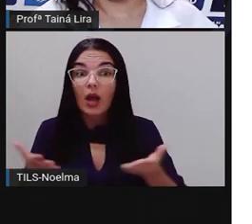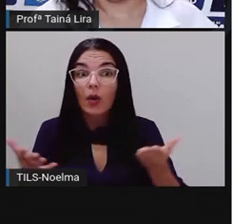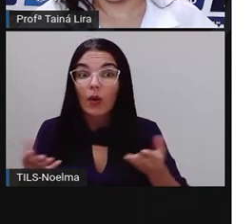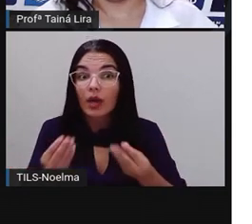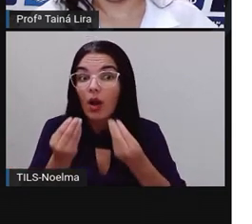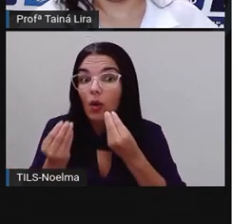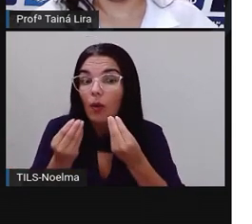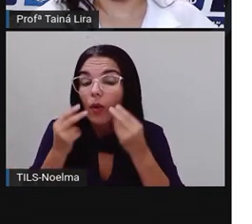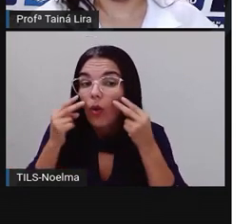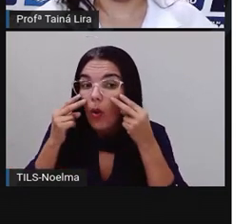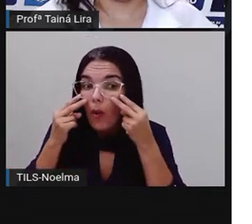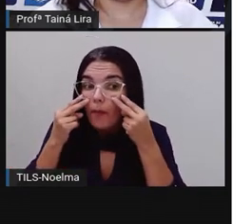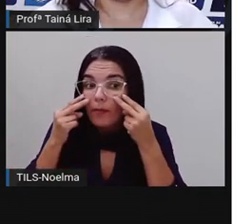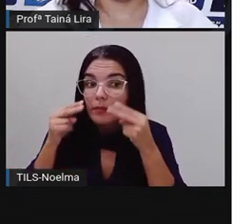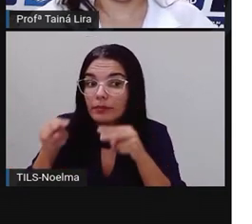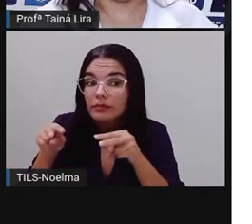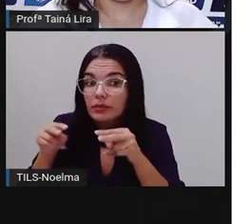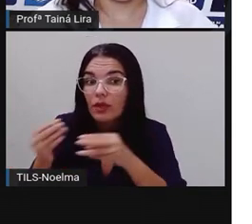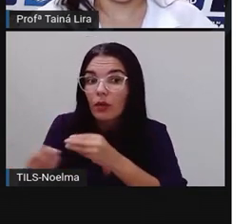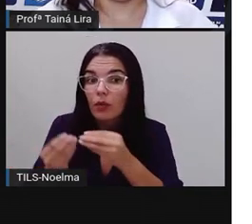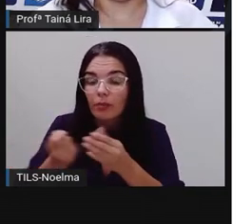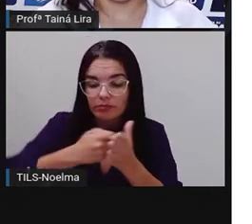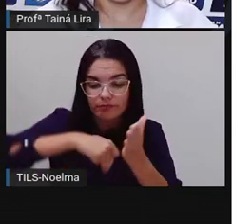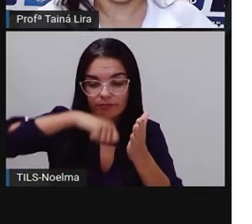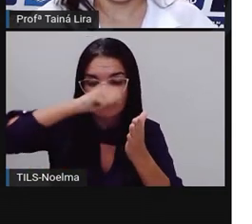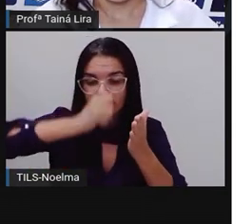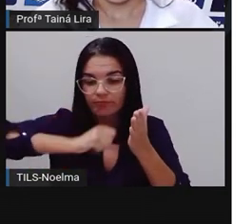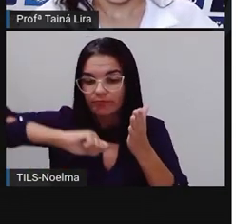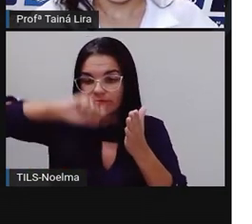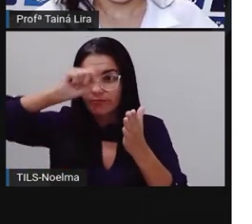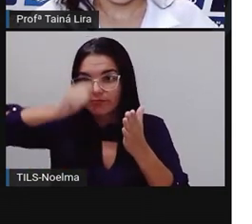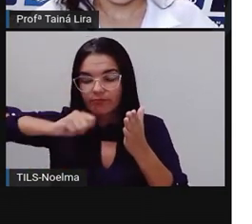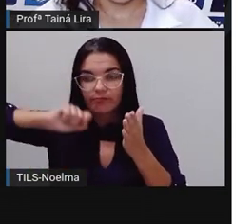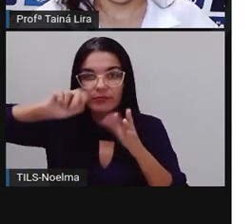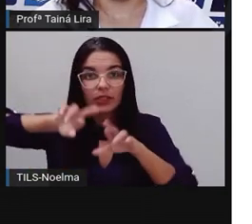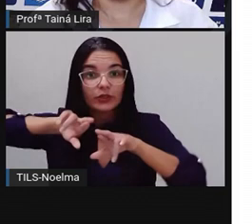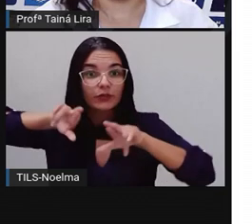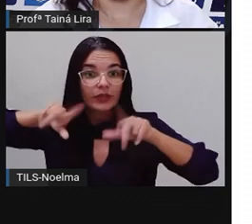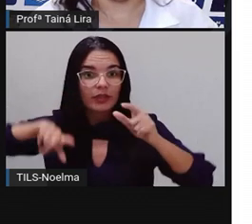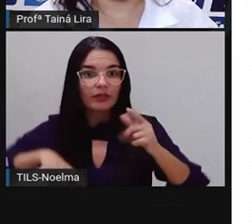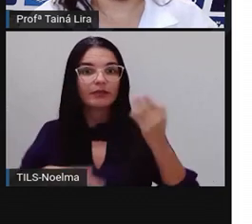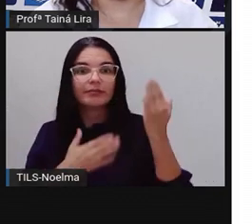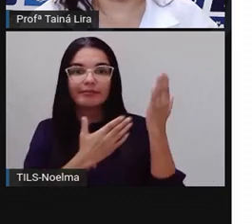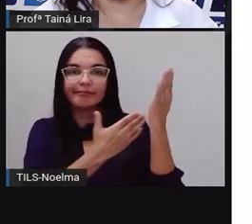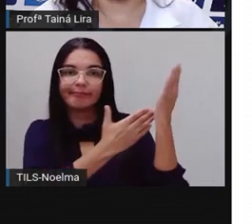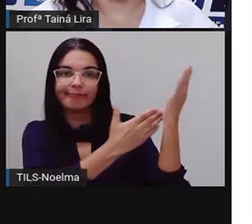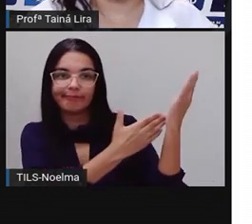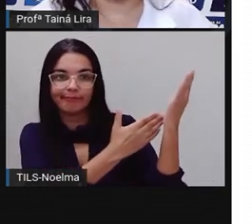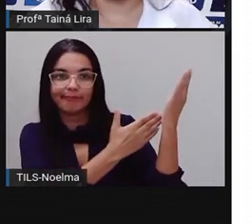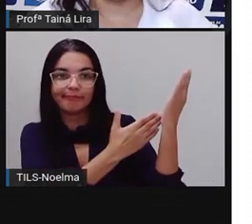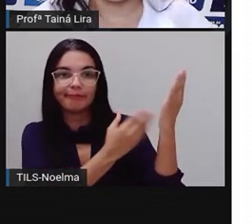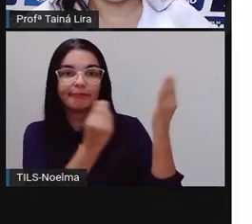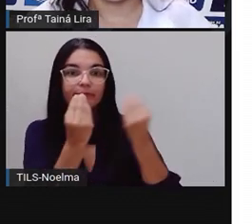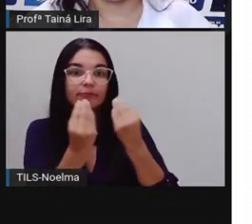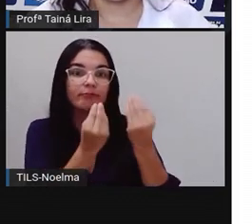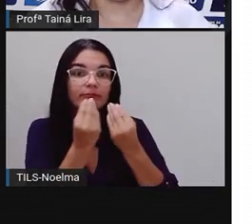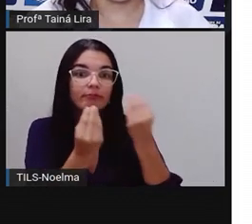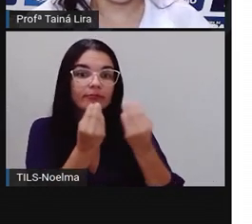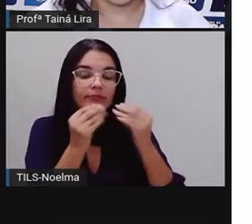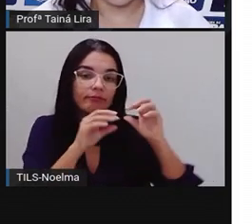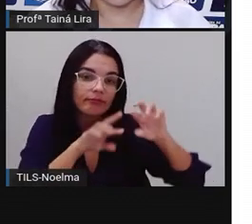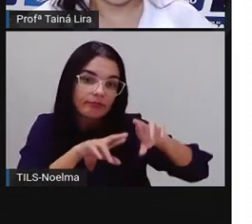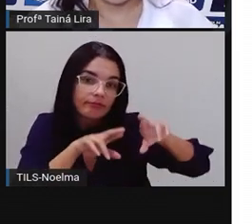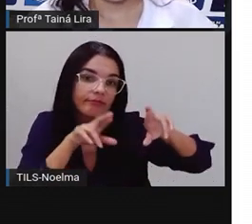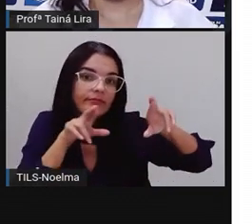Agora, observem que a Pró escreveu de cursivo, ó. A lebre vivia caçoando da lerdeza da